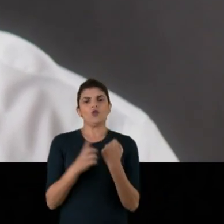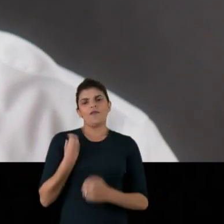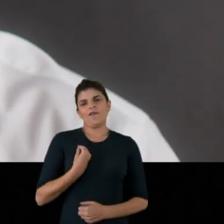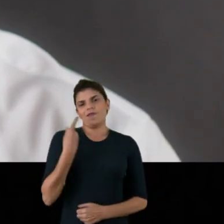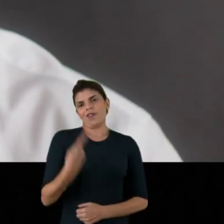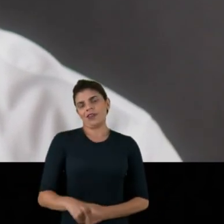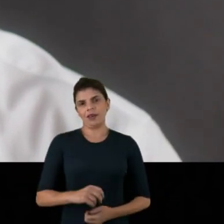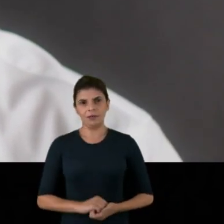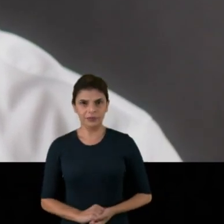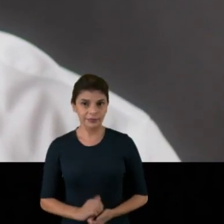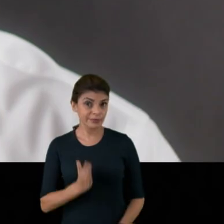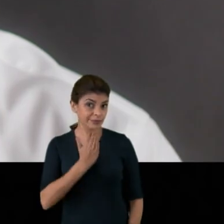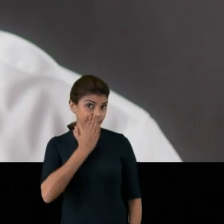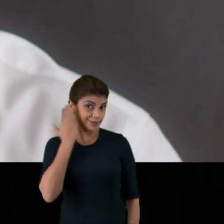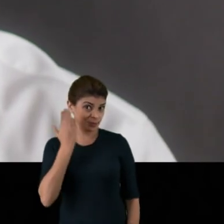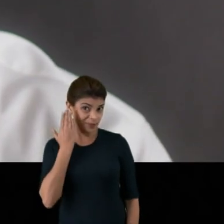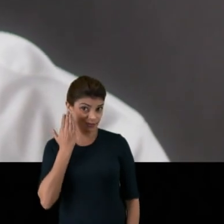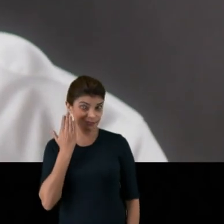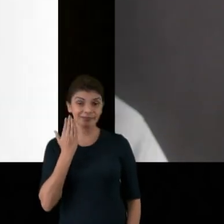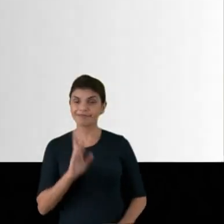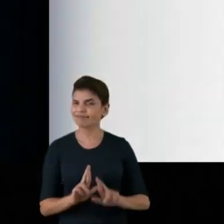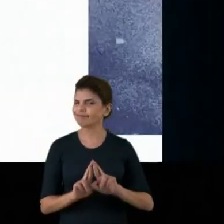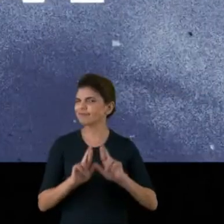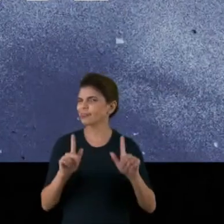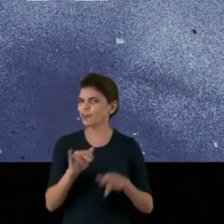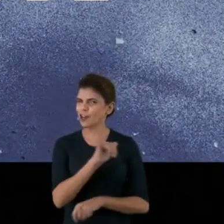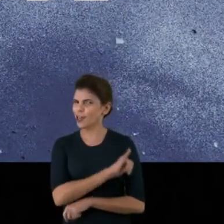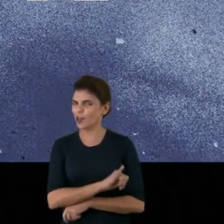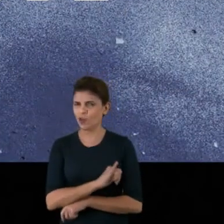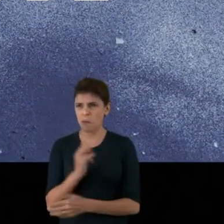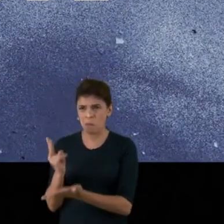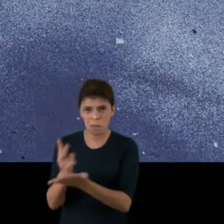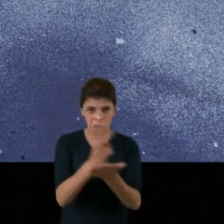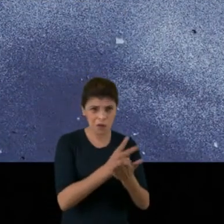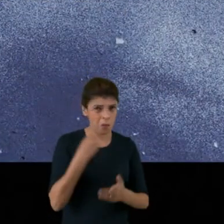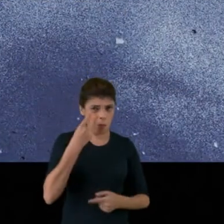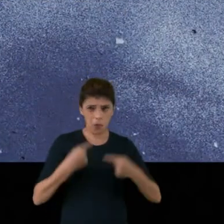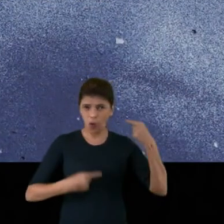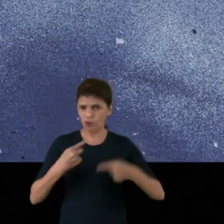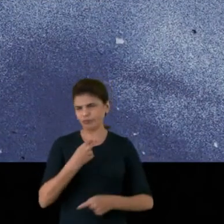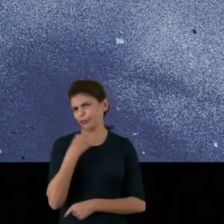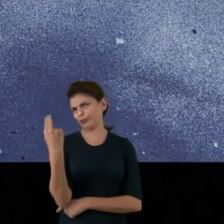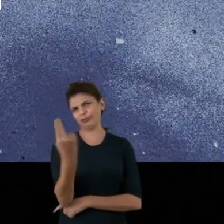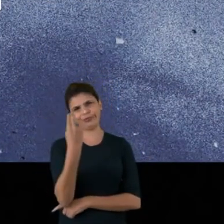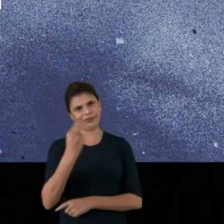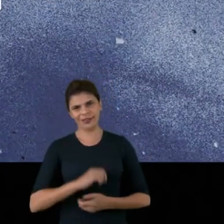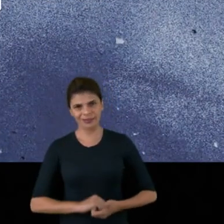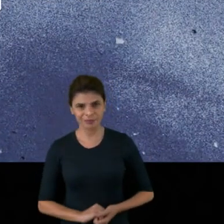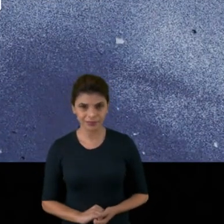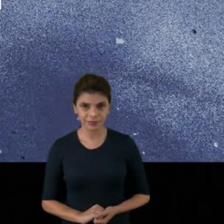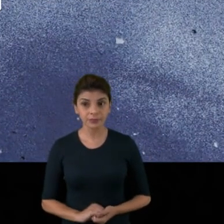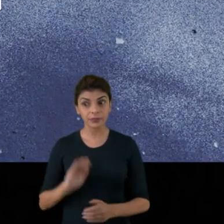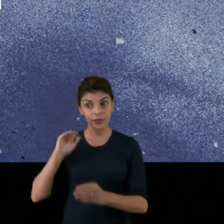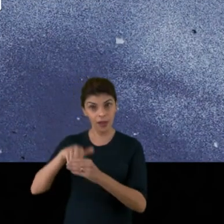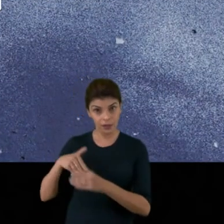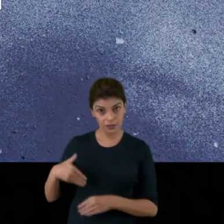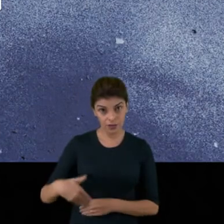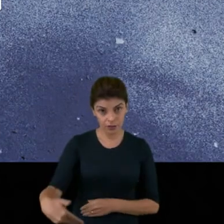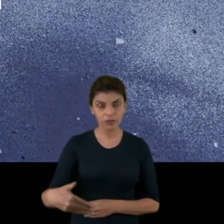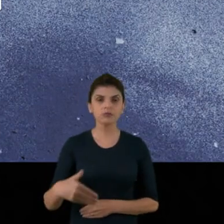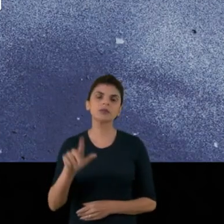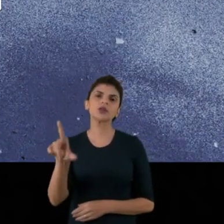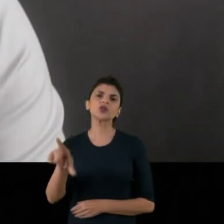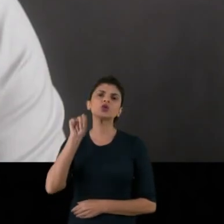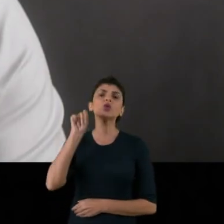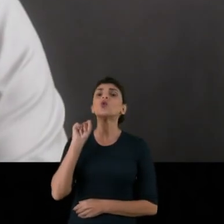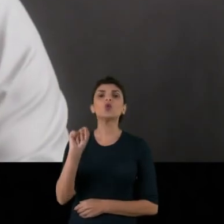ter um Rio mais seguro pra quem vive aqui. Ramagem. Um Rio diferente não se faz com os mesmos